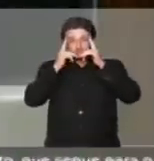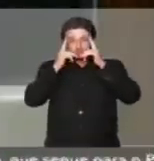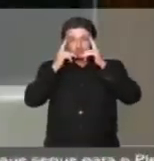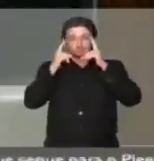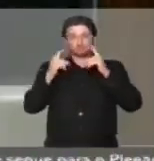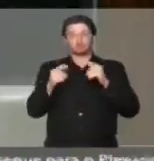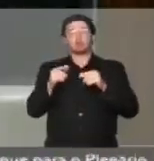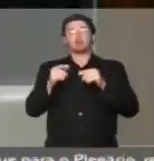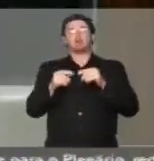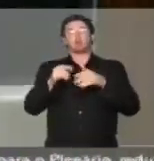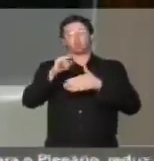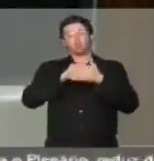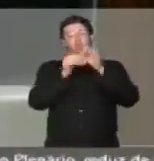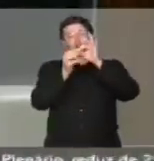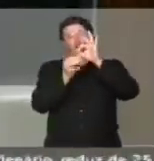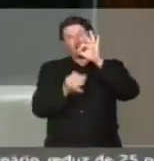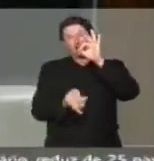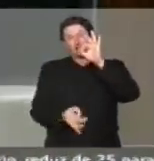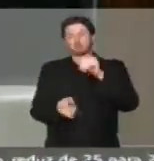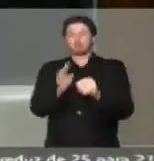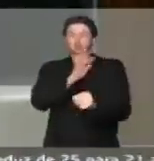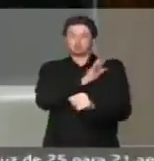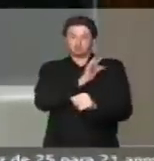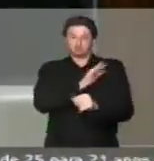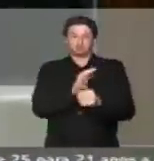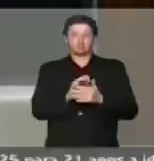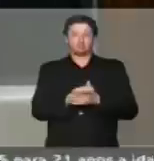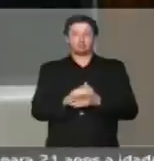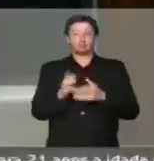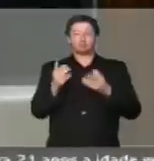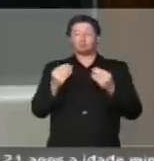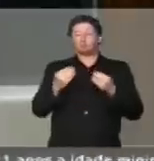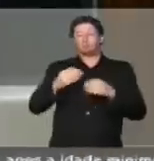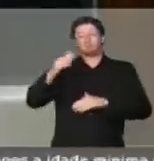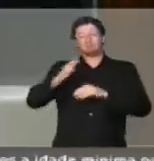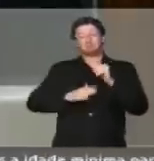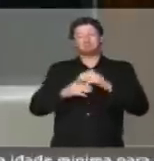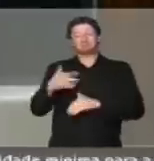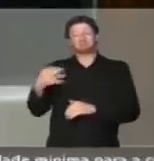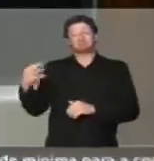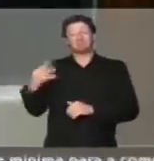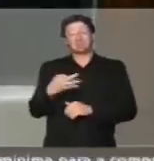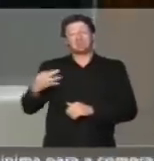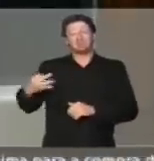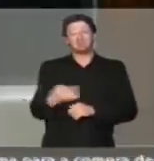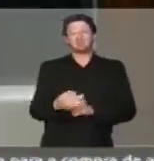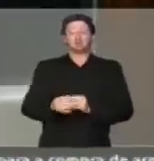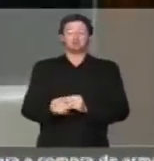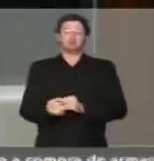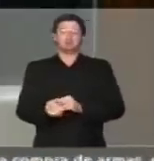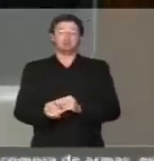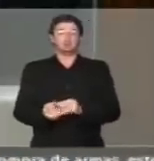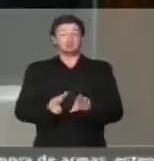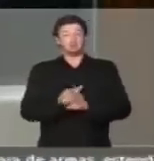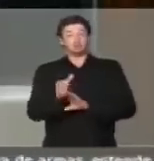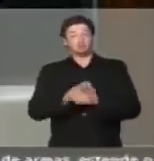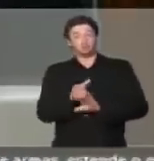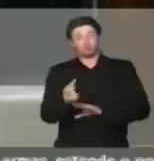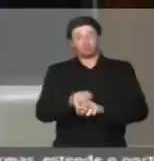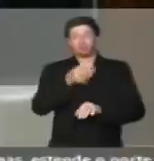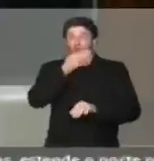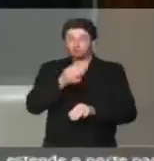é longa, é uma nota técnica muitíssimo bem fundamentada, recomendando,